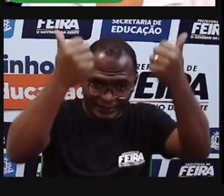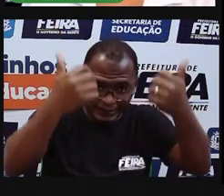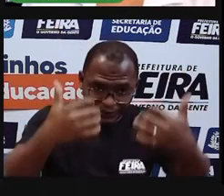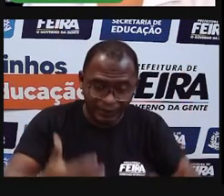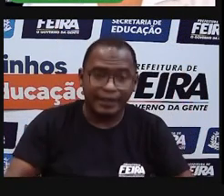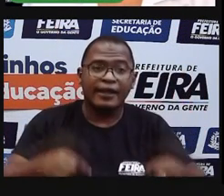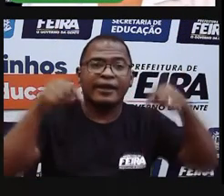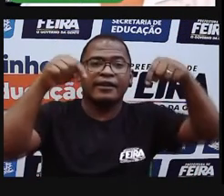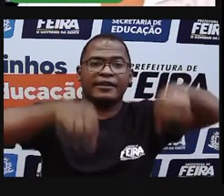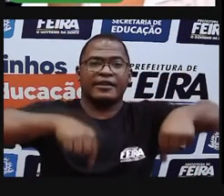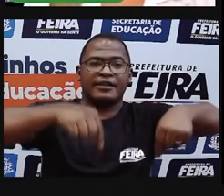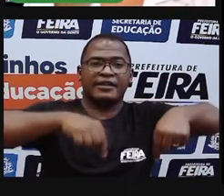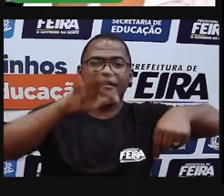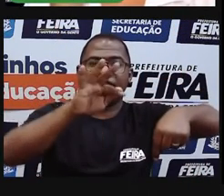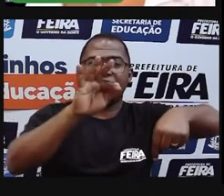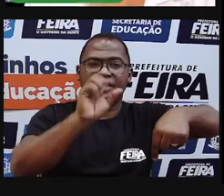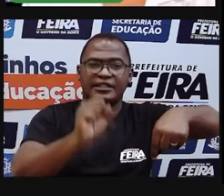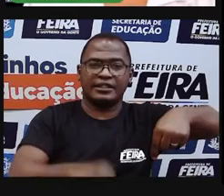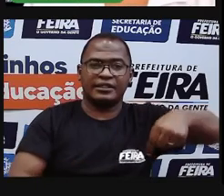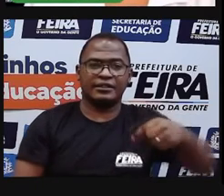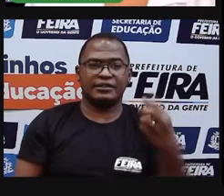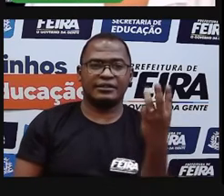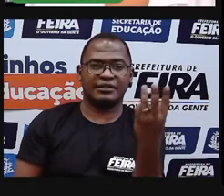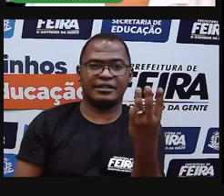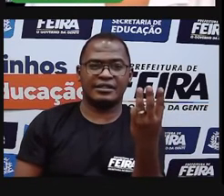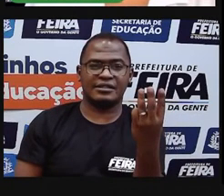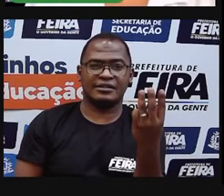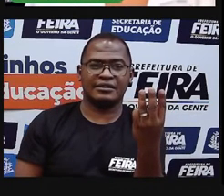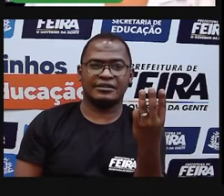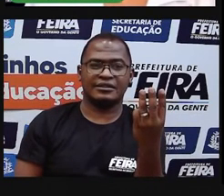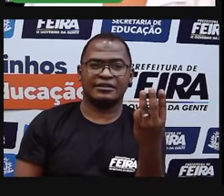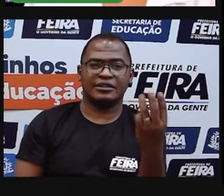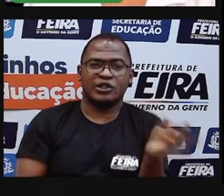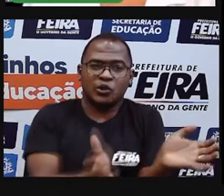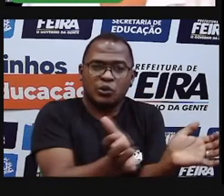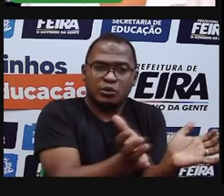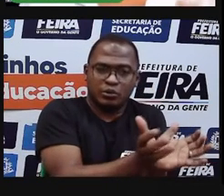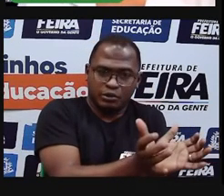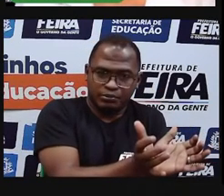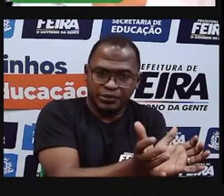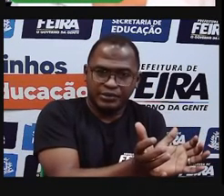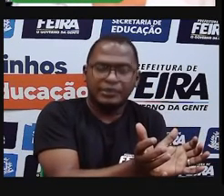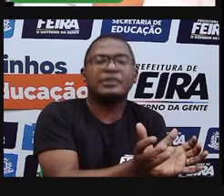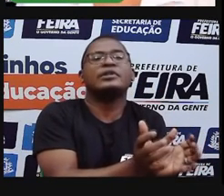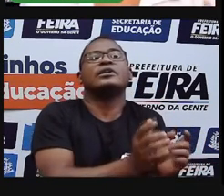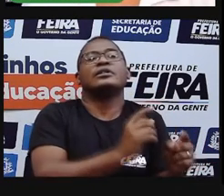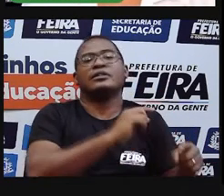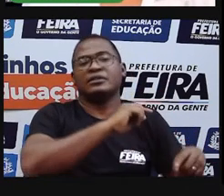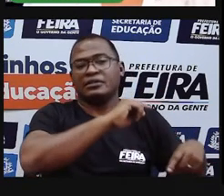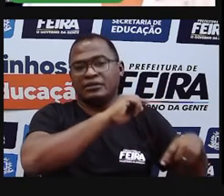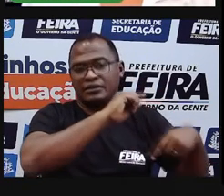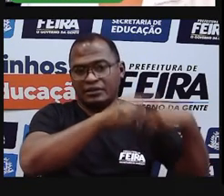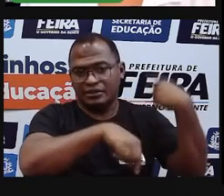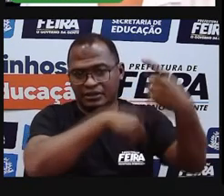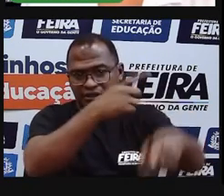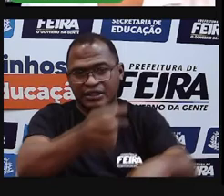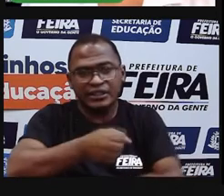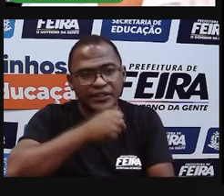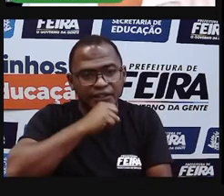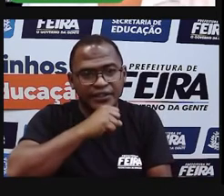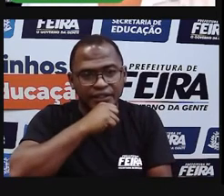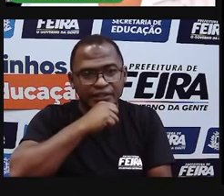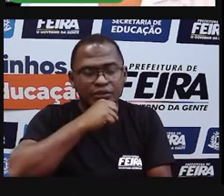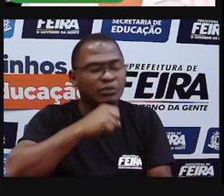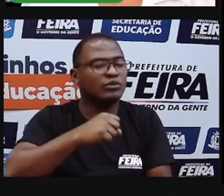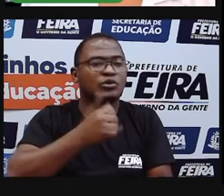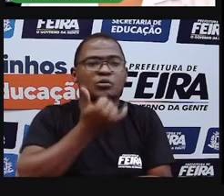Que aqui em Feira de Santana, nós temos três comunidades quilombolas. E elas são certificadas pela Fundação Cultural Palmares.